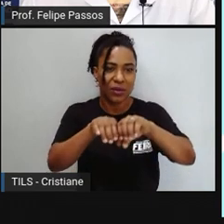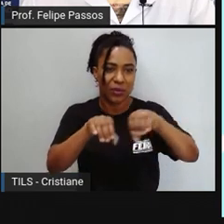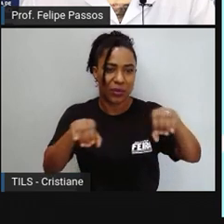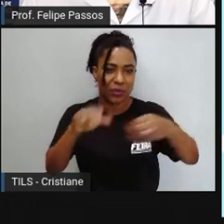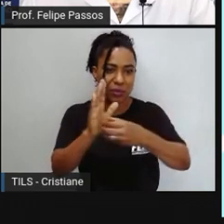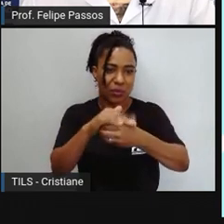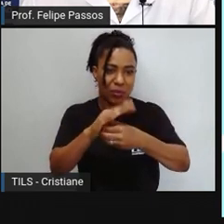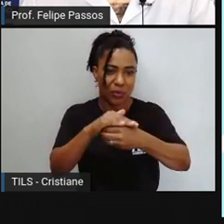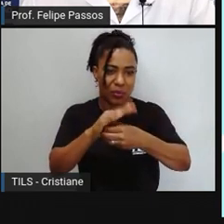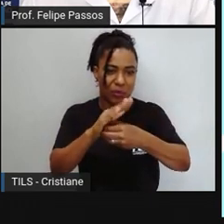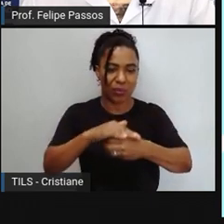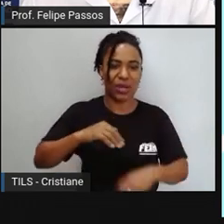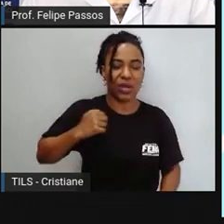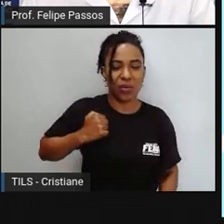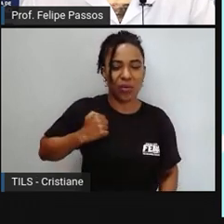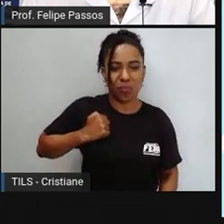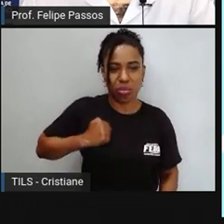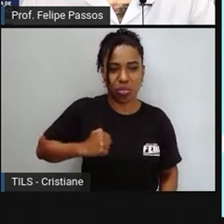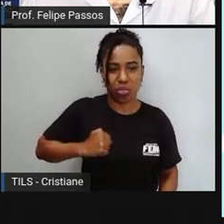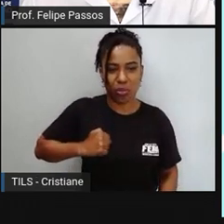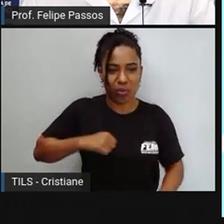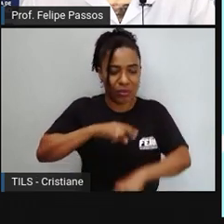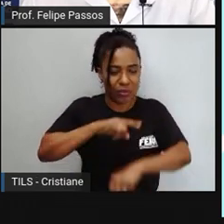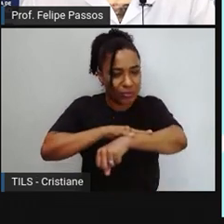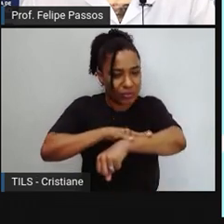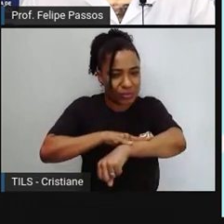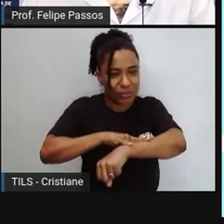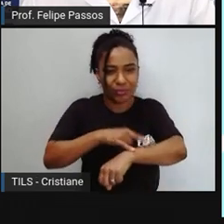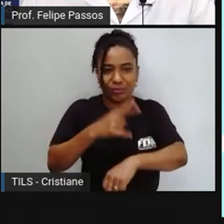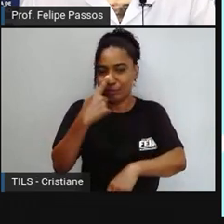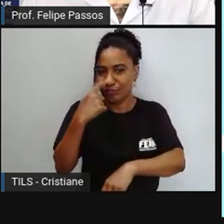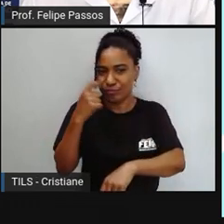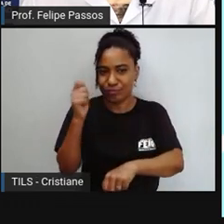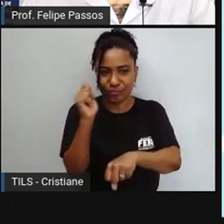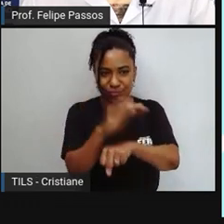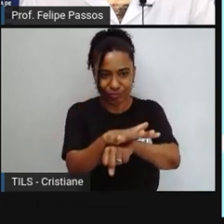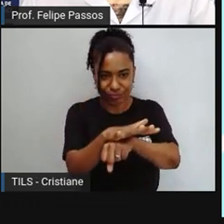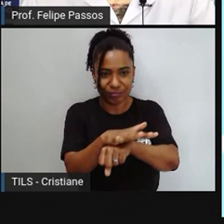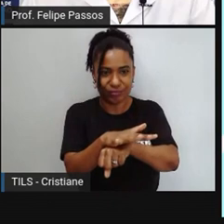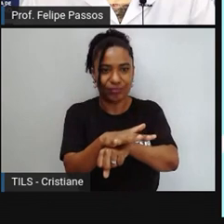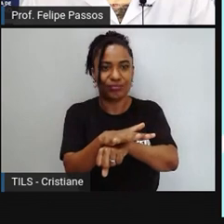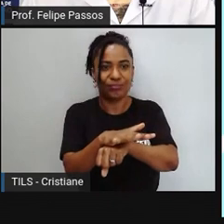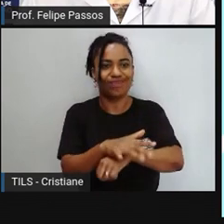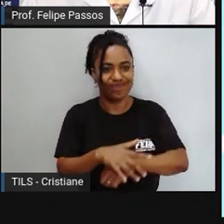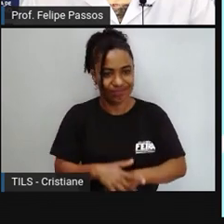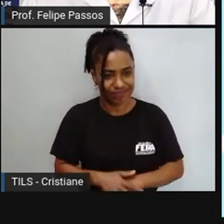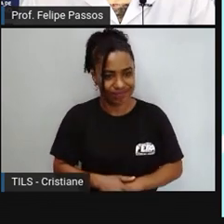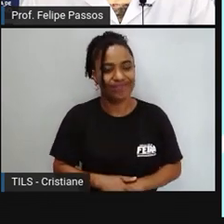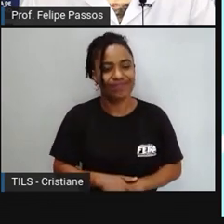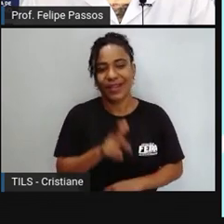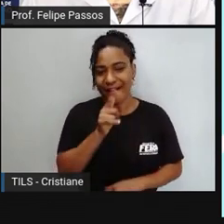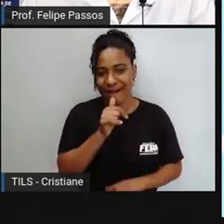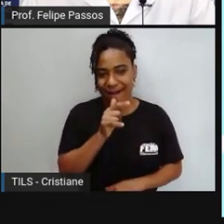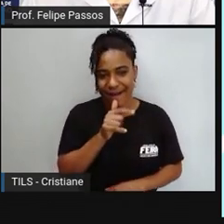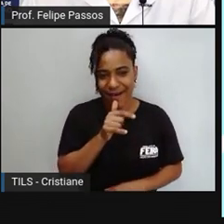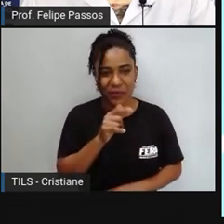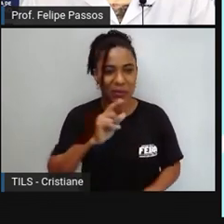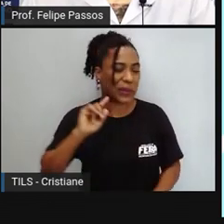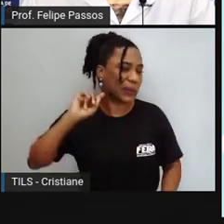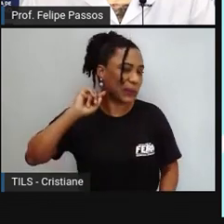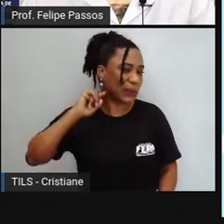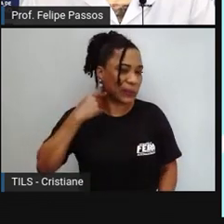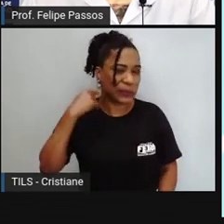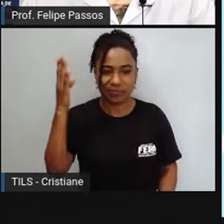cocô o nosso mijo a nossa água servida então